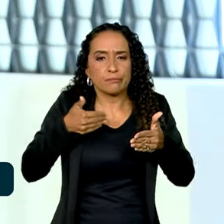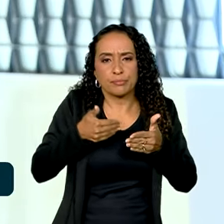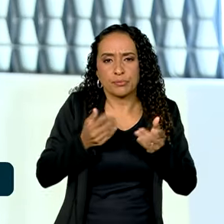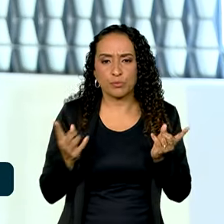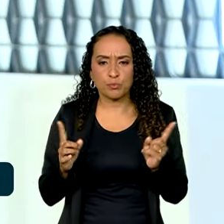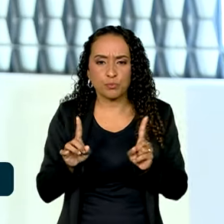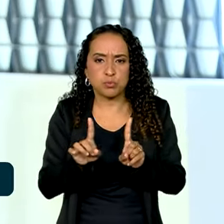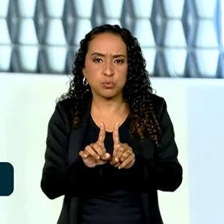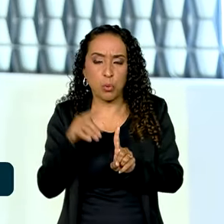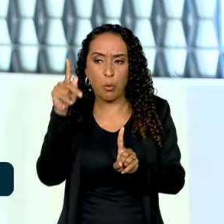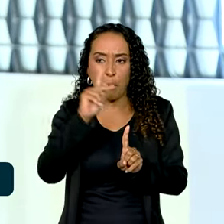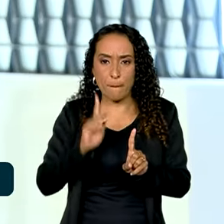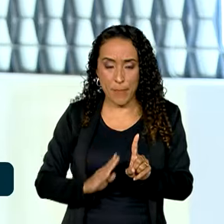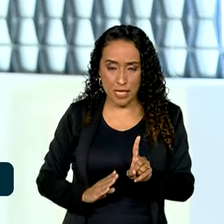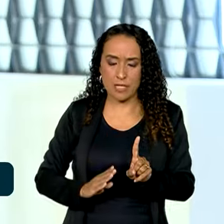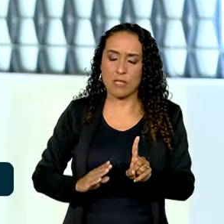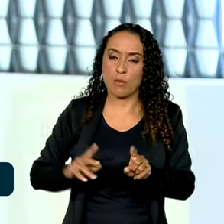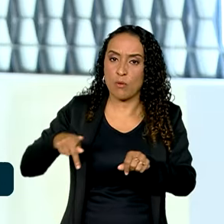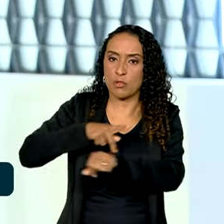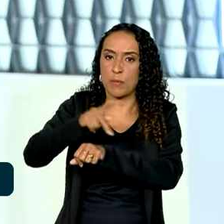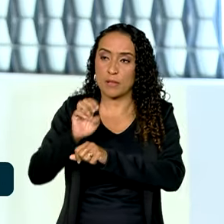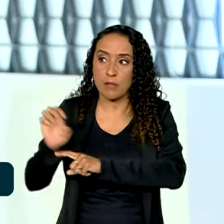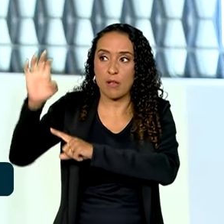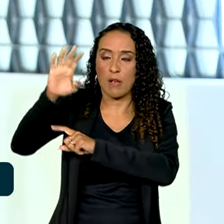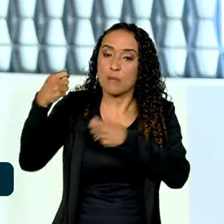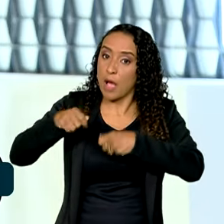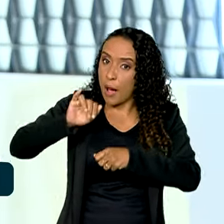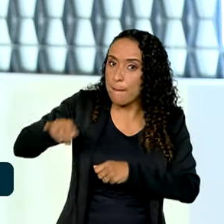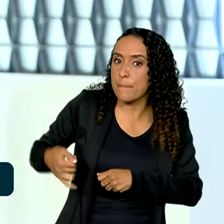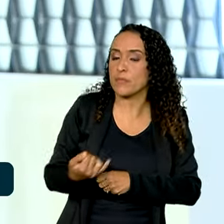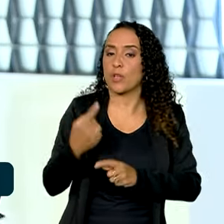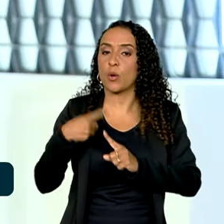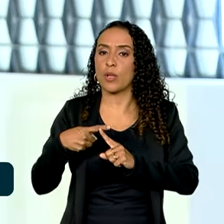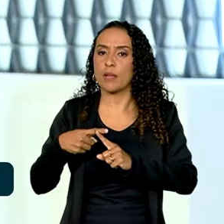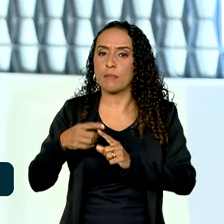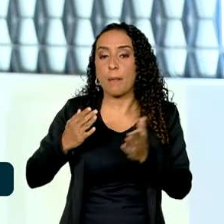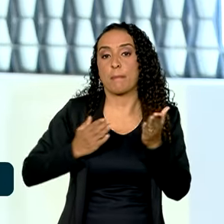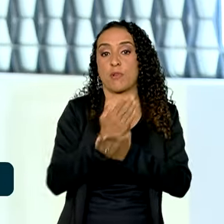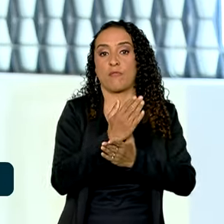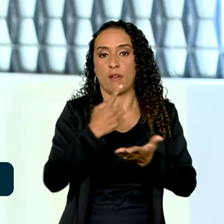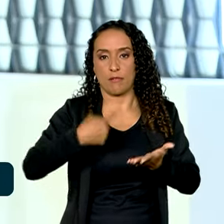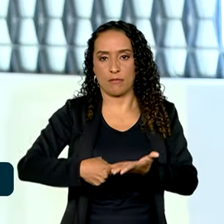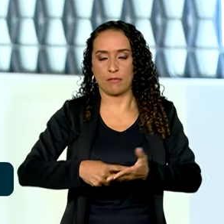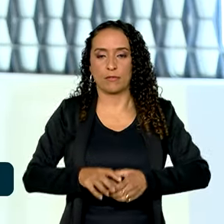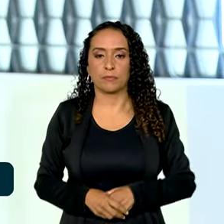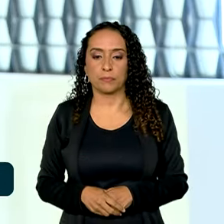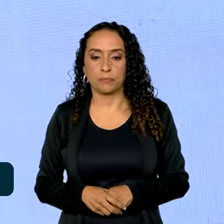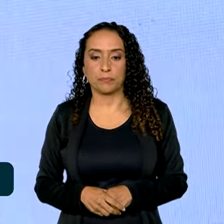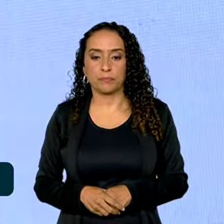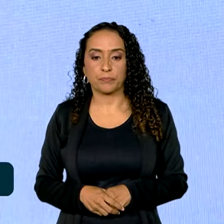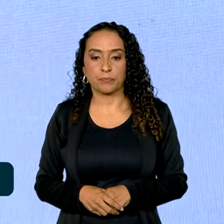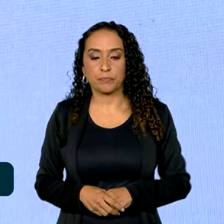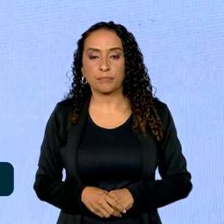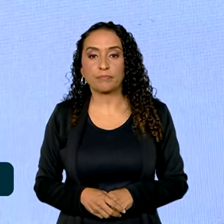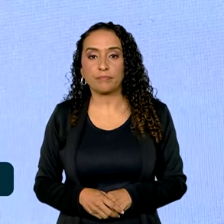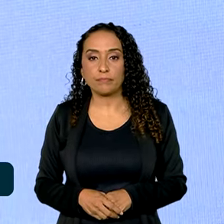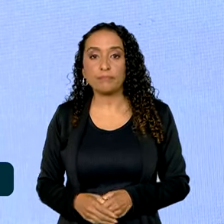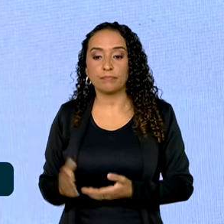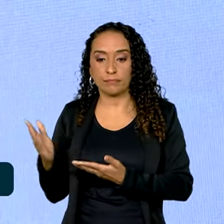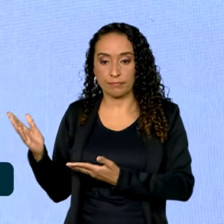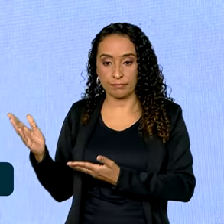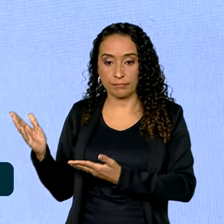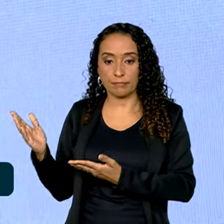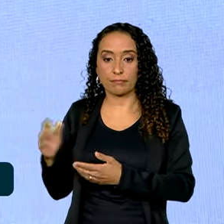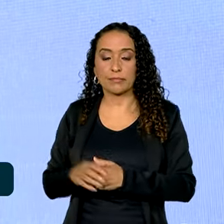do Brasil com os países europeus deve ser aproveitada para aprovar esse acordo. Veja. Se foi